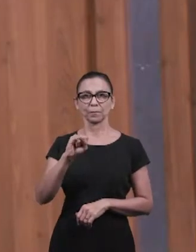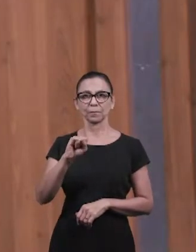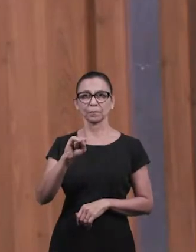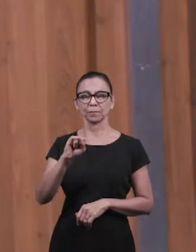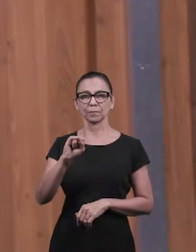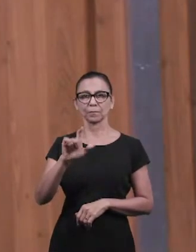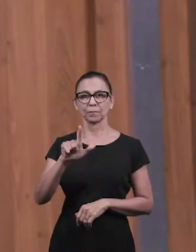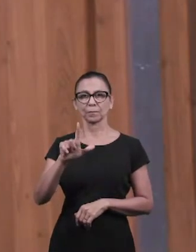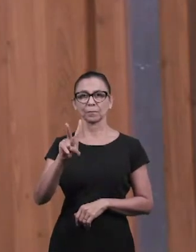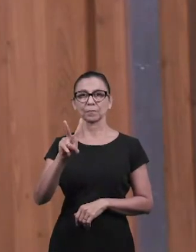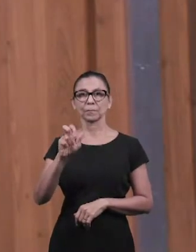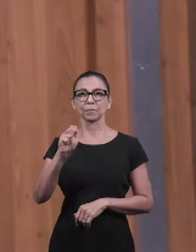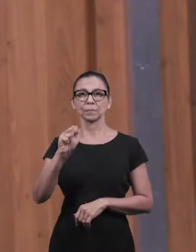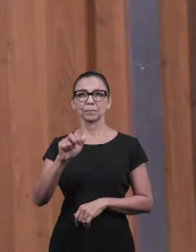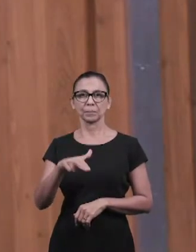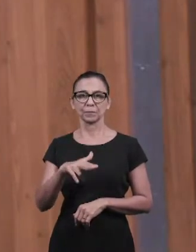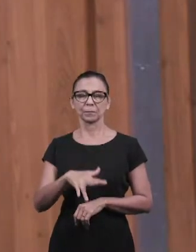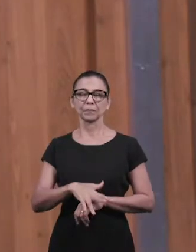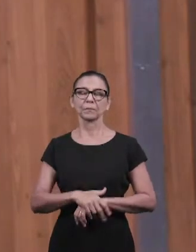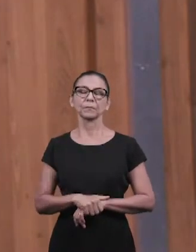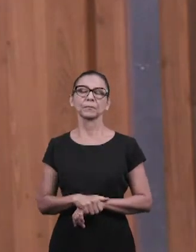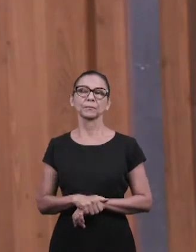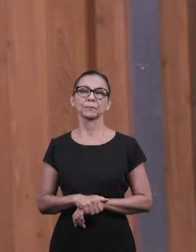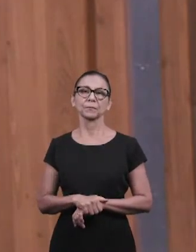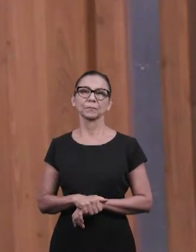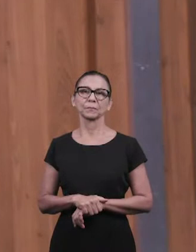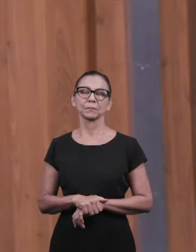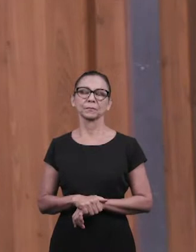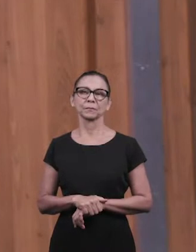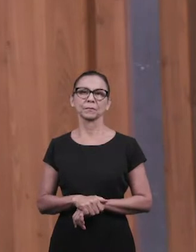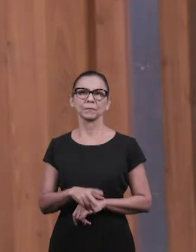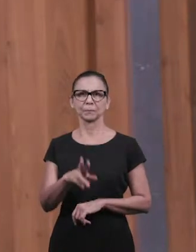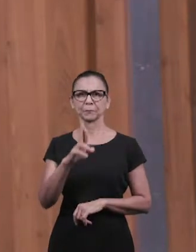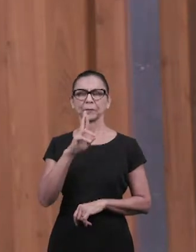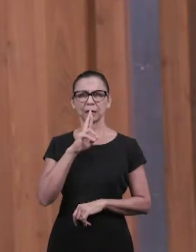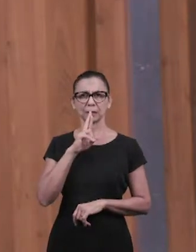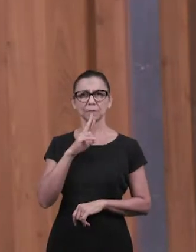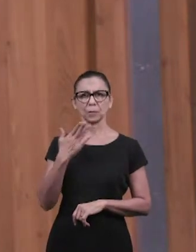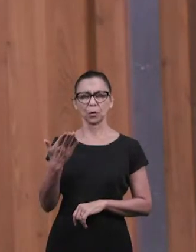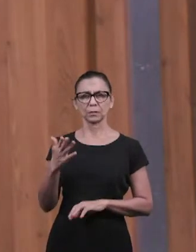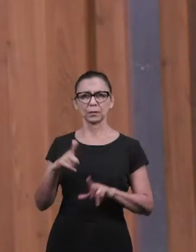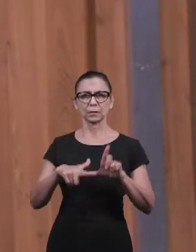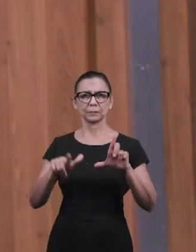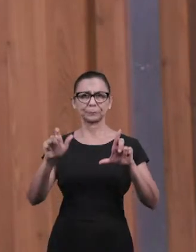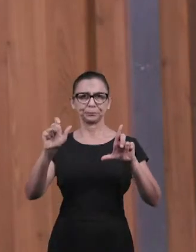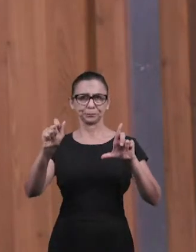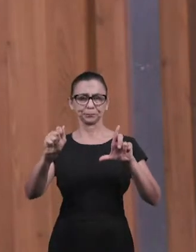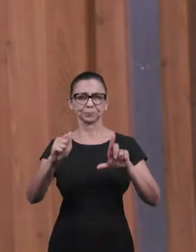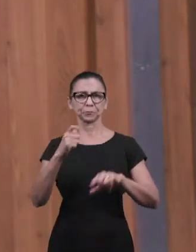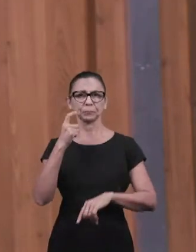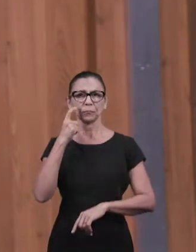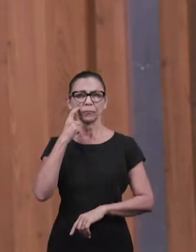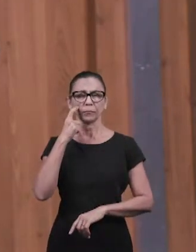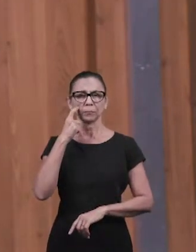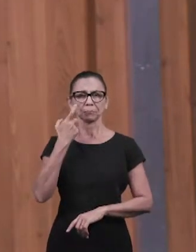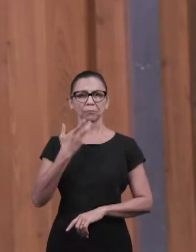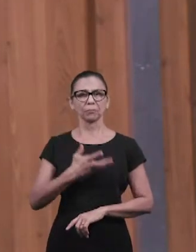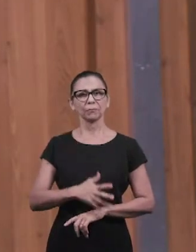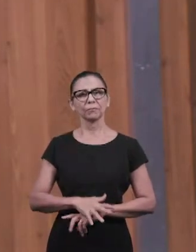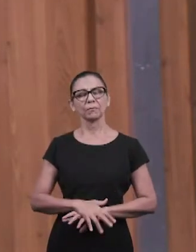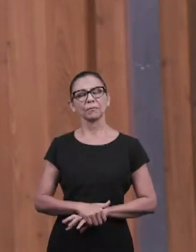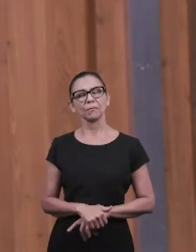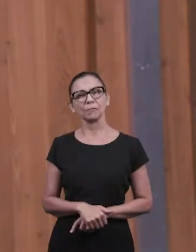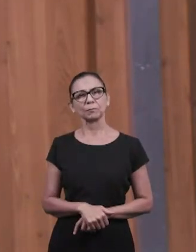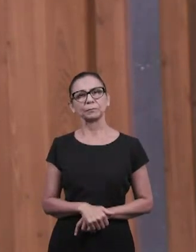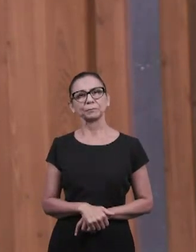pertence à igreja de União dos Palmares, ele vai dar a resposta da letra A. Vamos ouvir então o nosso companheiro,